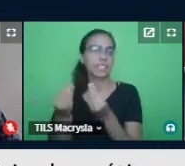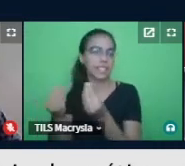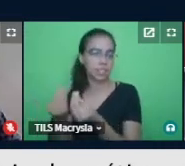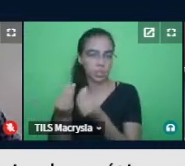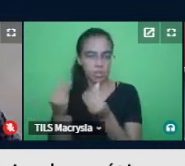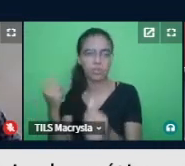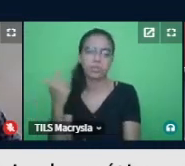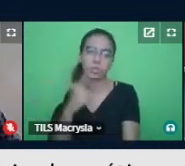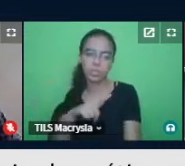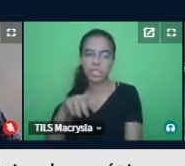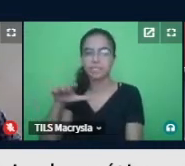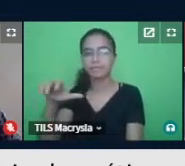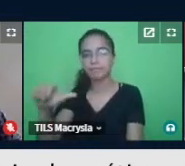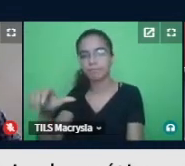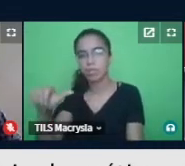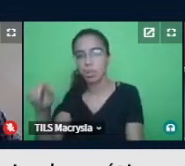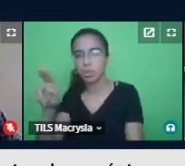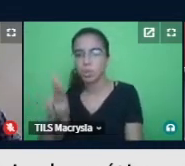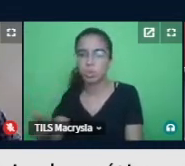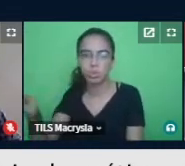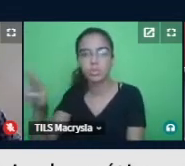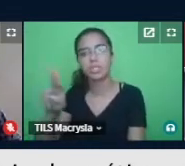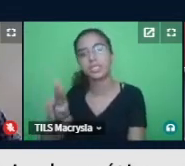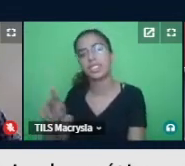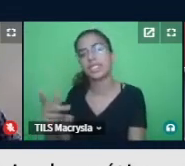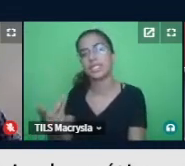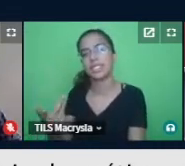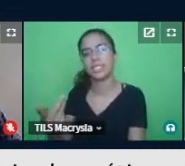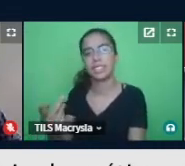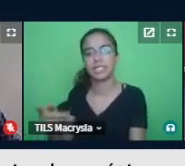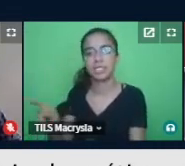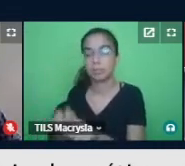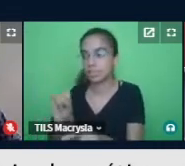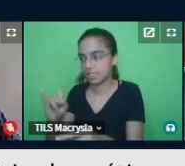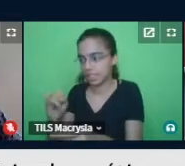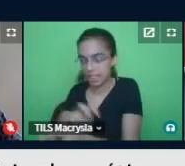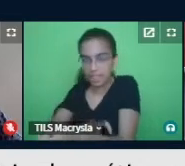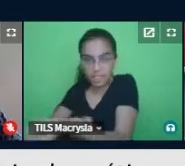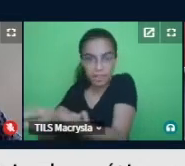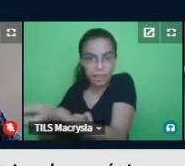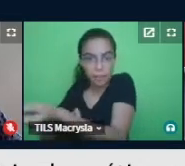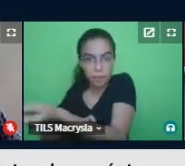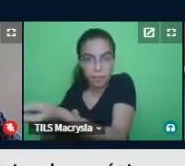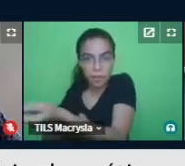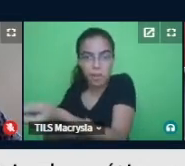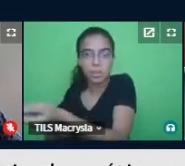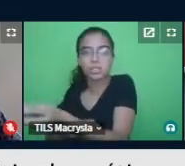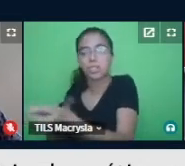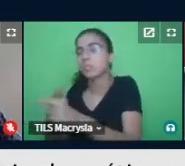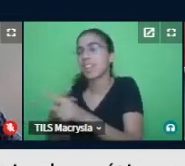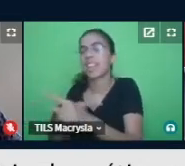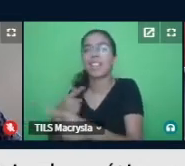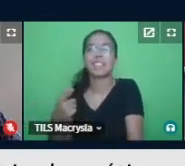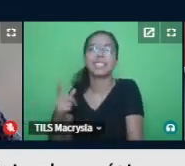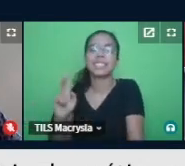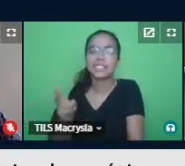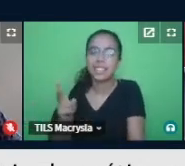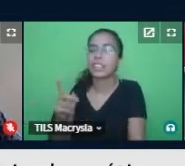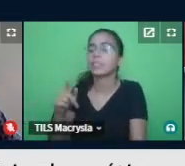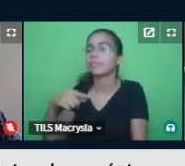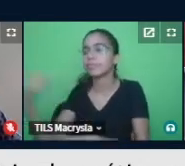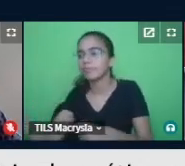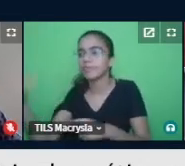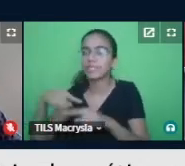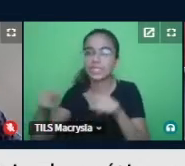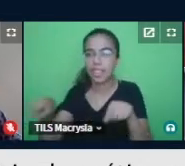apertar essa bola aqui, terapêutica, em casos de nervosismo, porque ela saía muito de sala, né, então, para evitar